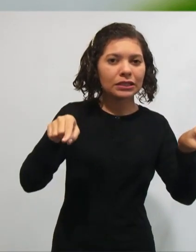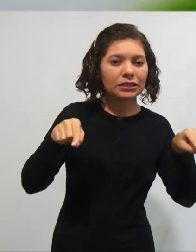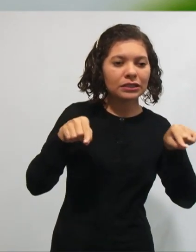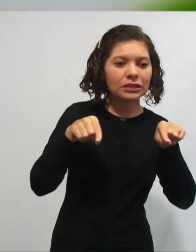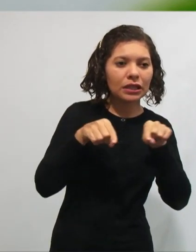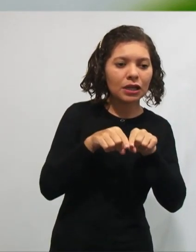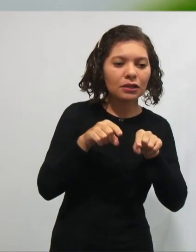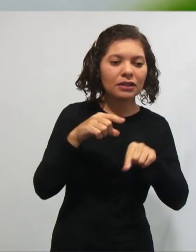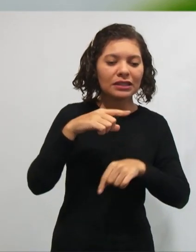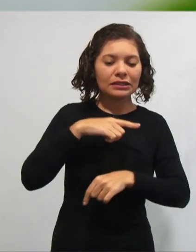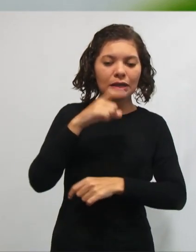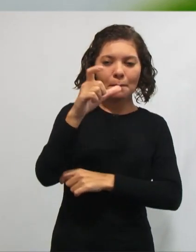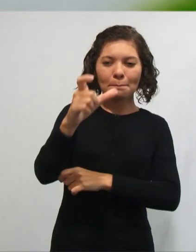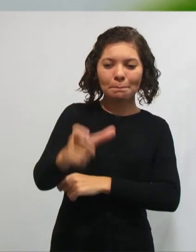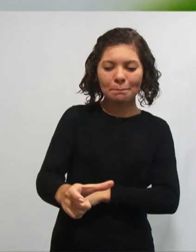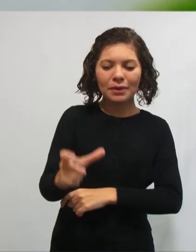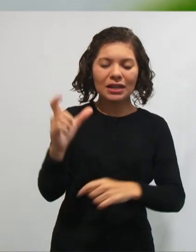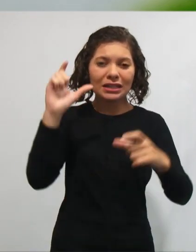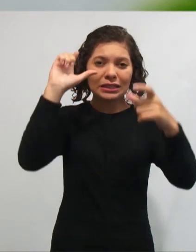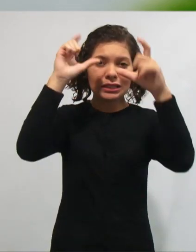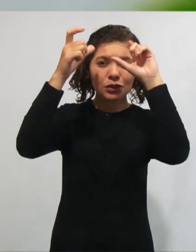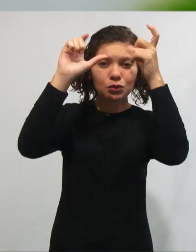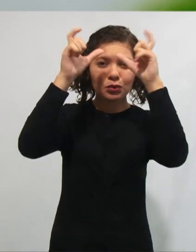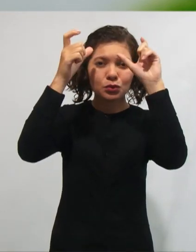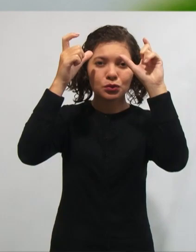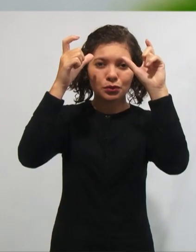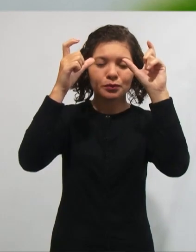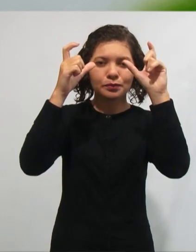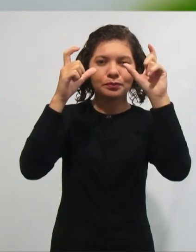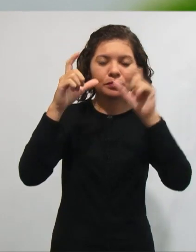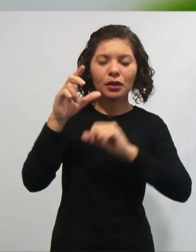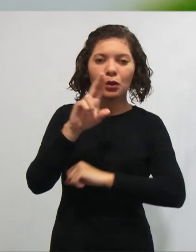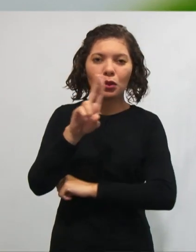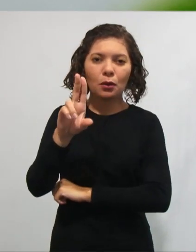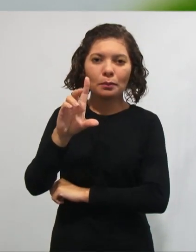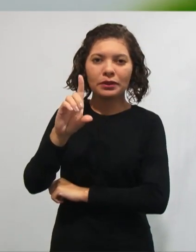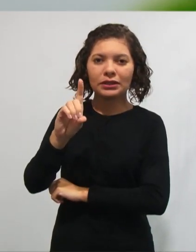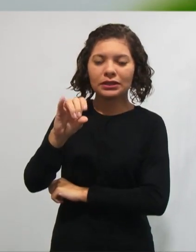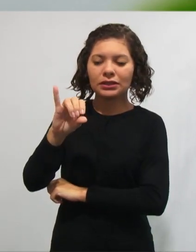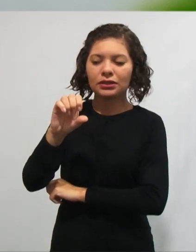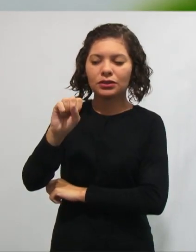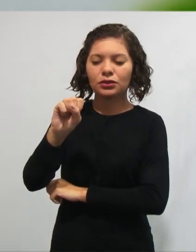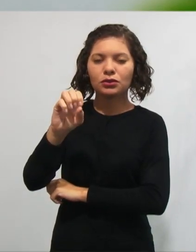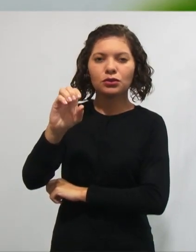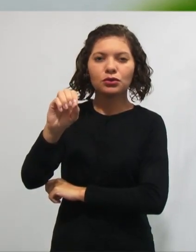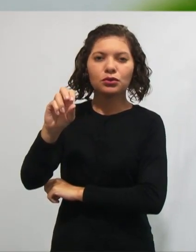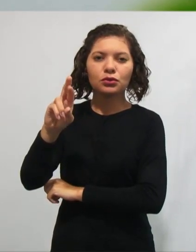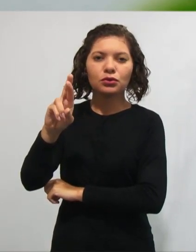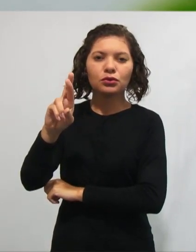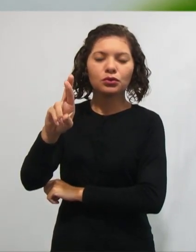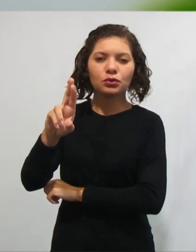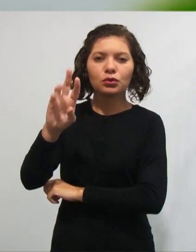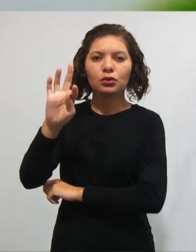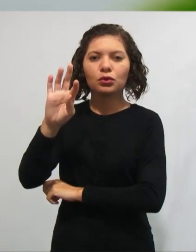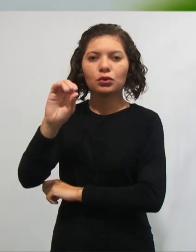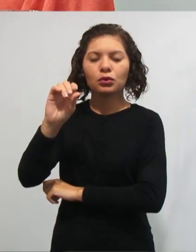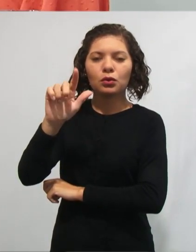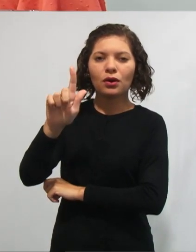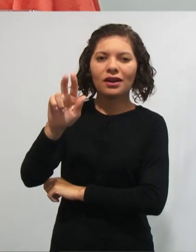transtornos, inúmeras dificuldades e uma delas se chama desortografia. Vamos conhecer então um pouquinho sobre a desortografia?